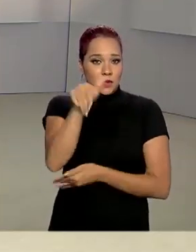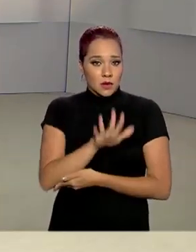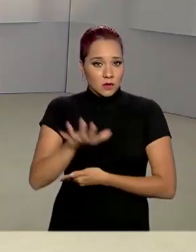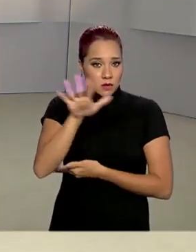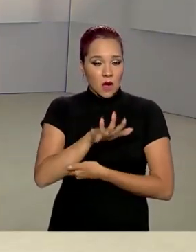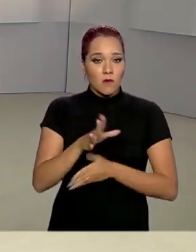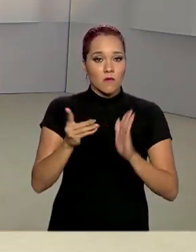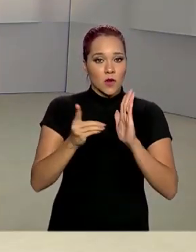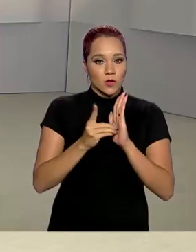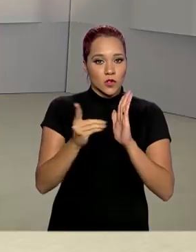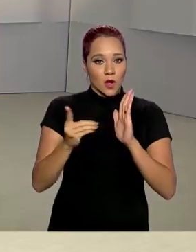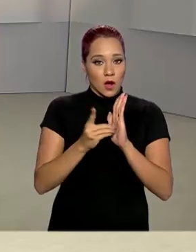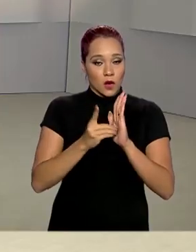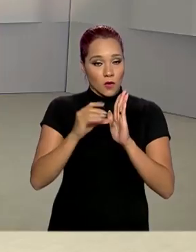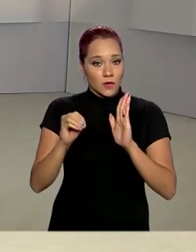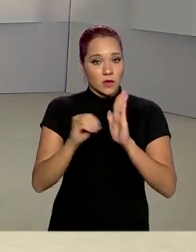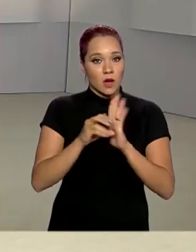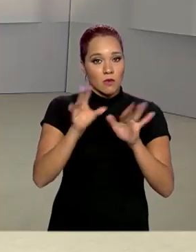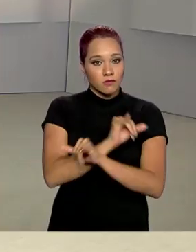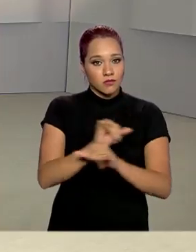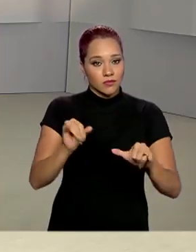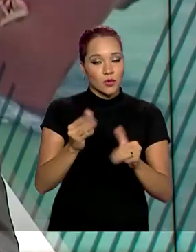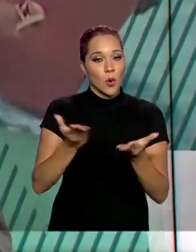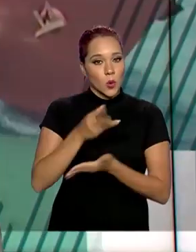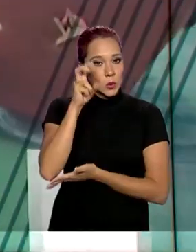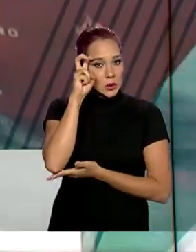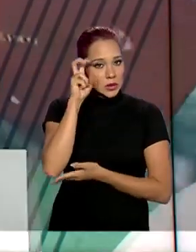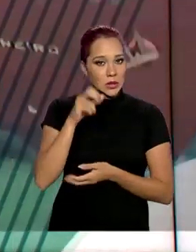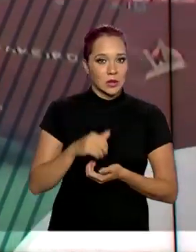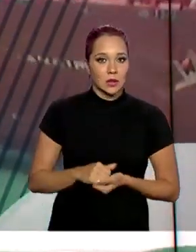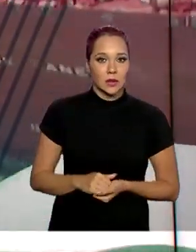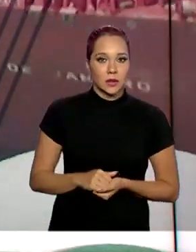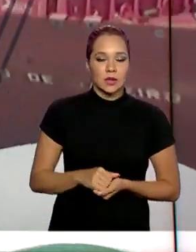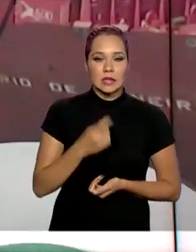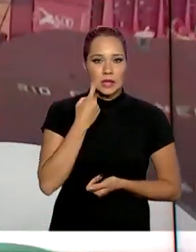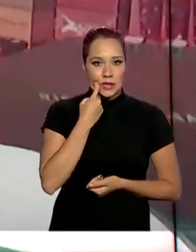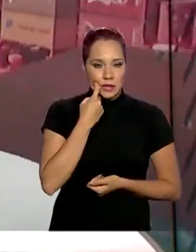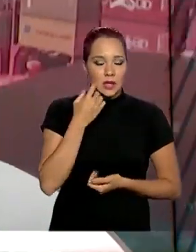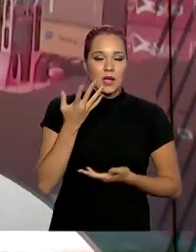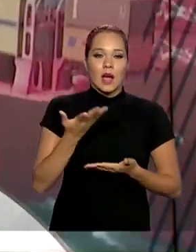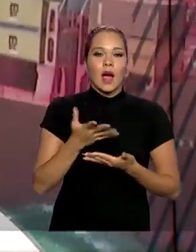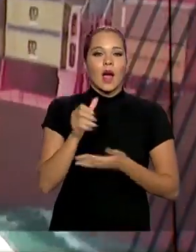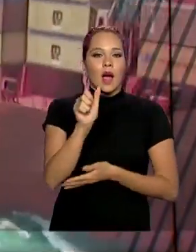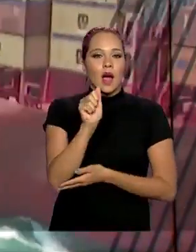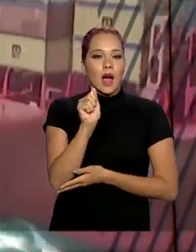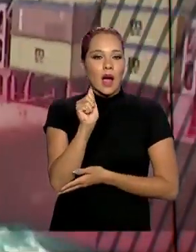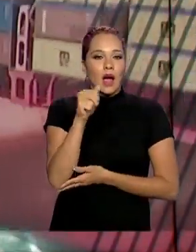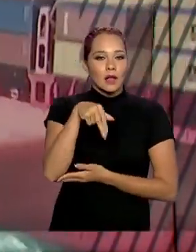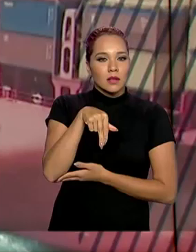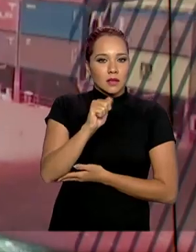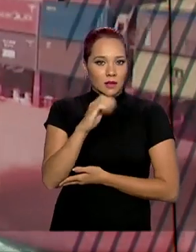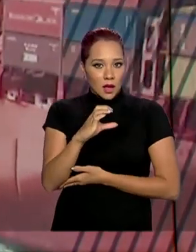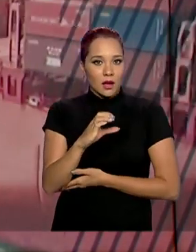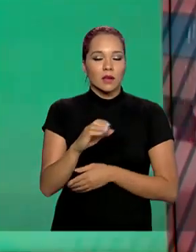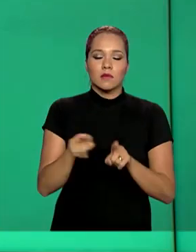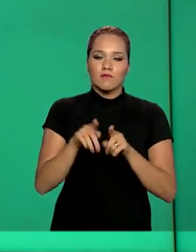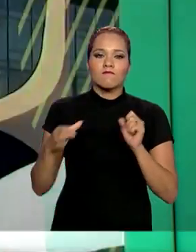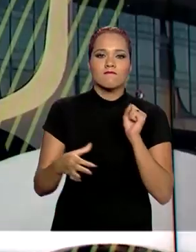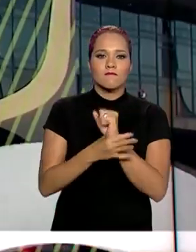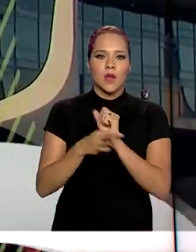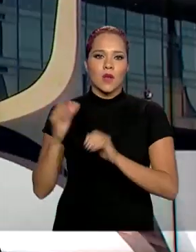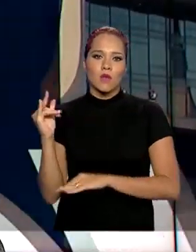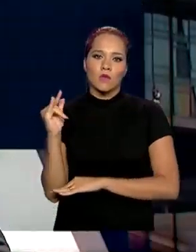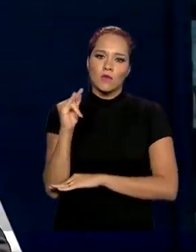foi publicada no Diário Oficial desta quinta-feira. A Agência Nacional de Aviação Civil, o ANAC, vai garantir